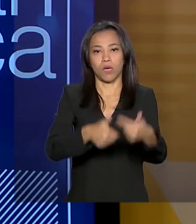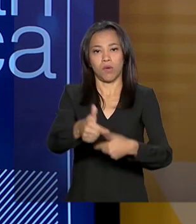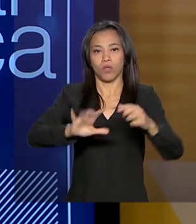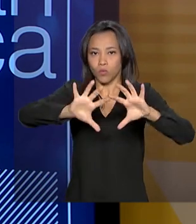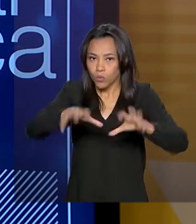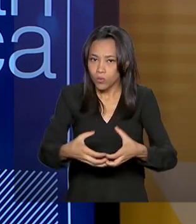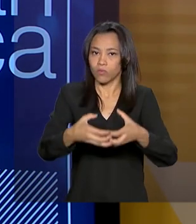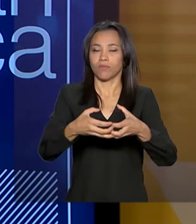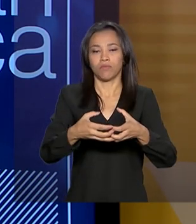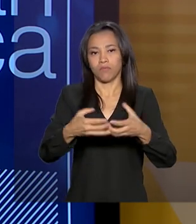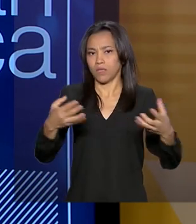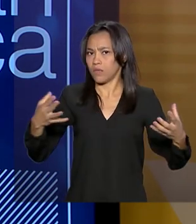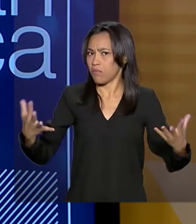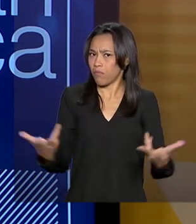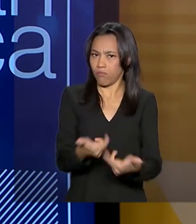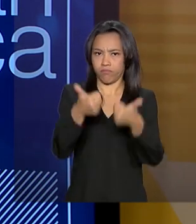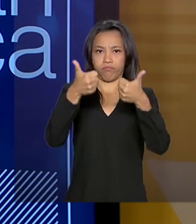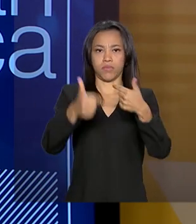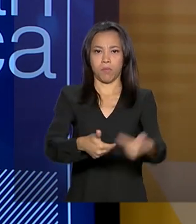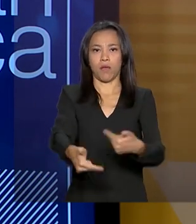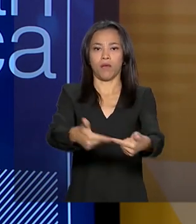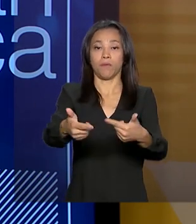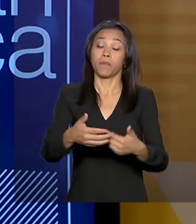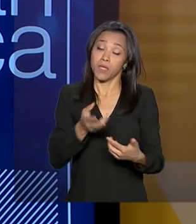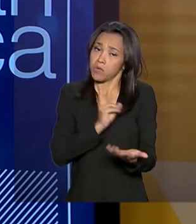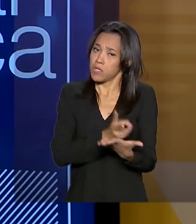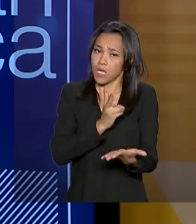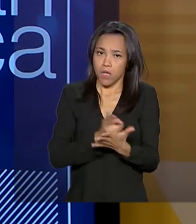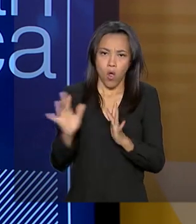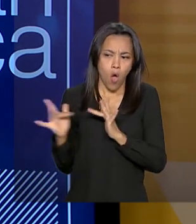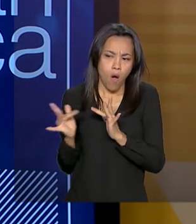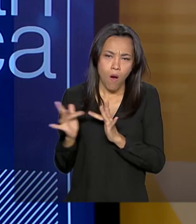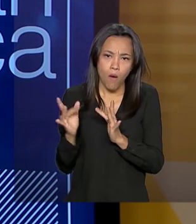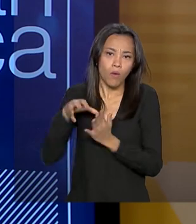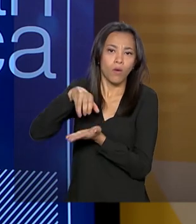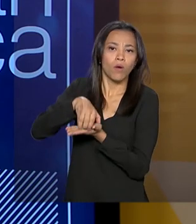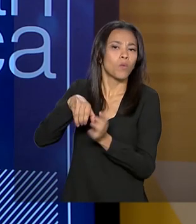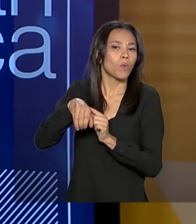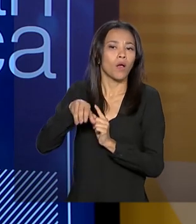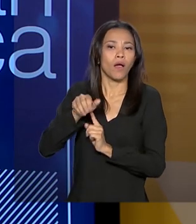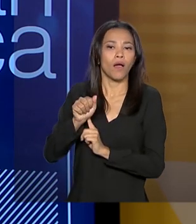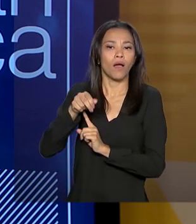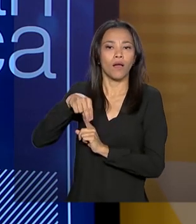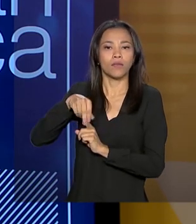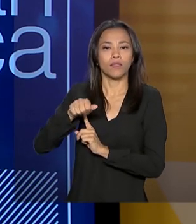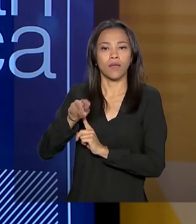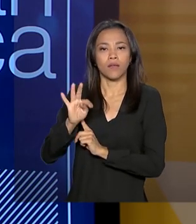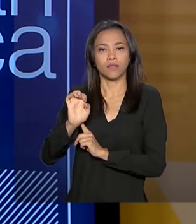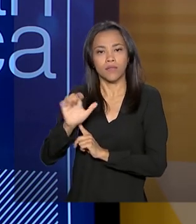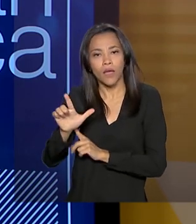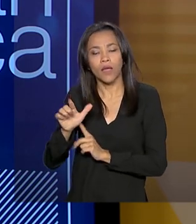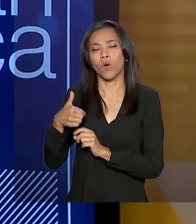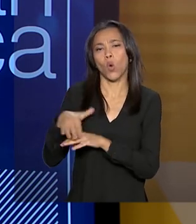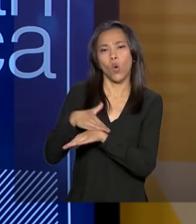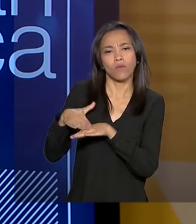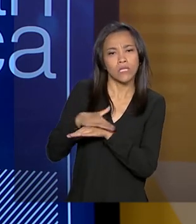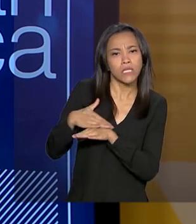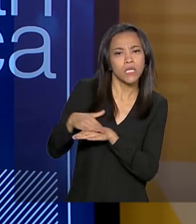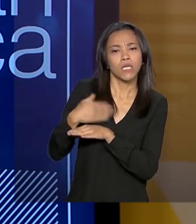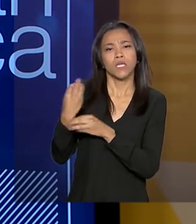eficiente. Então, atuamos bastante em conjunto com a Anatel, dialogando e tomando medidas de